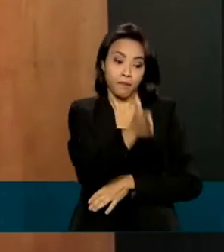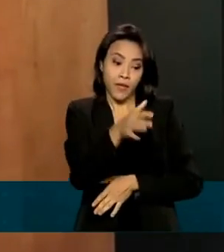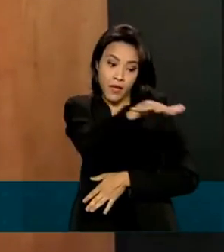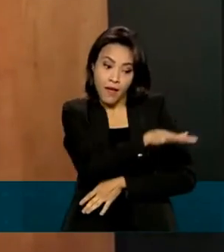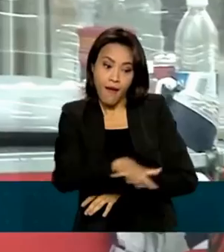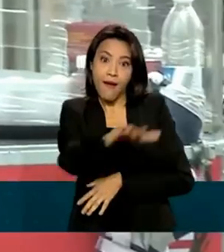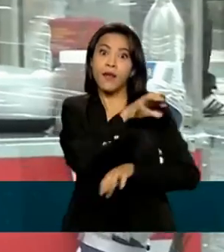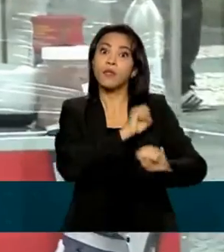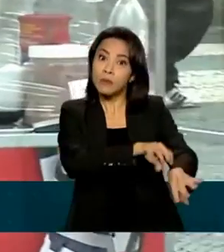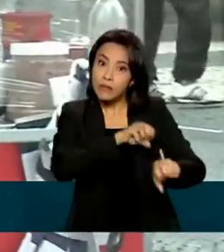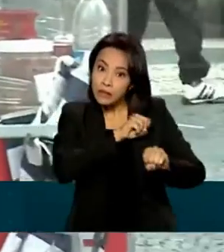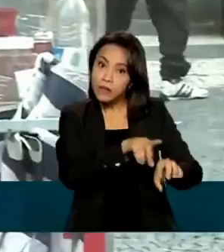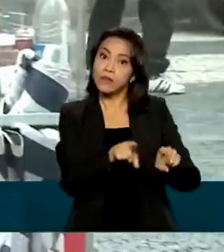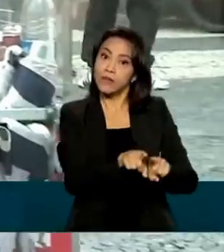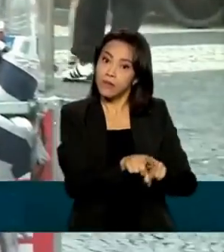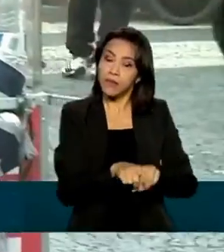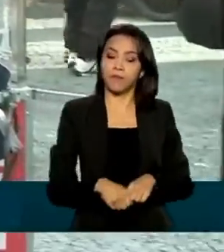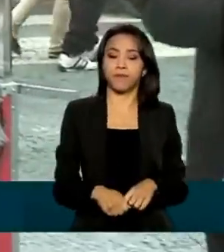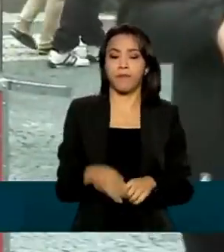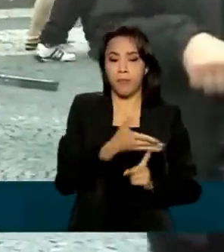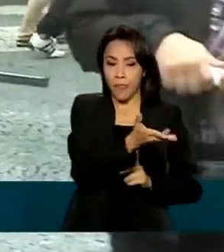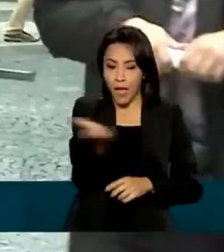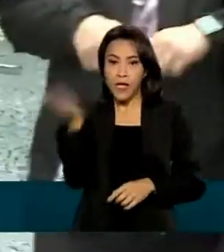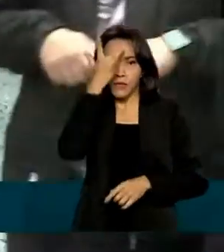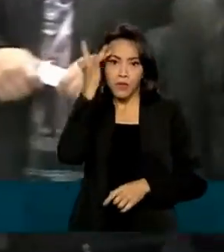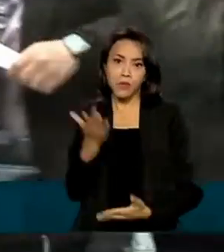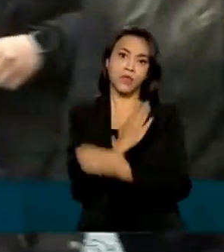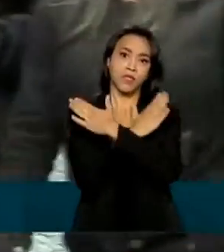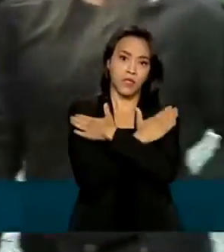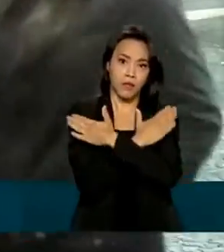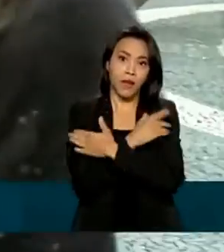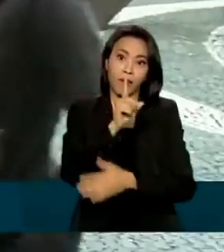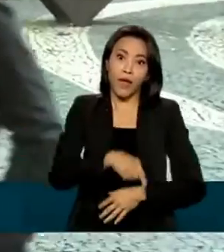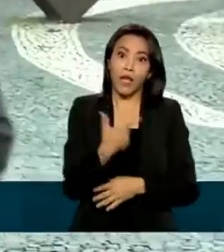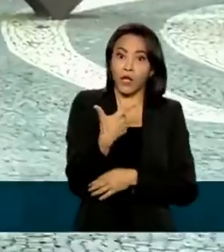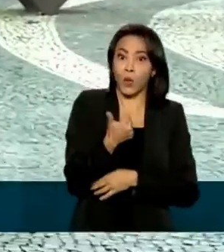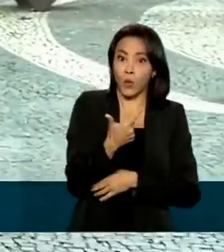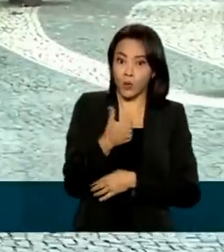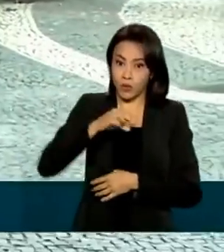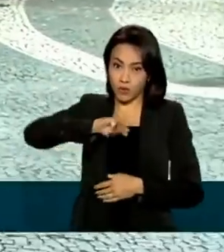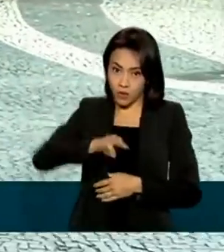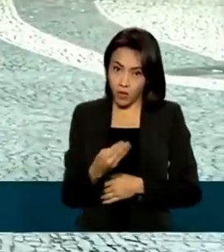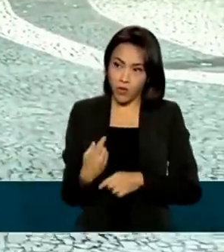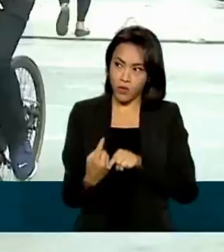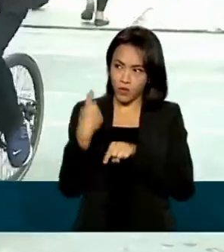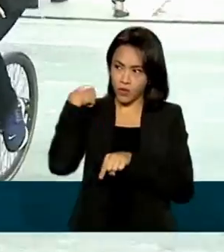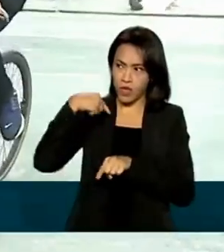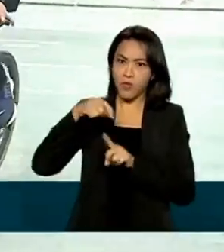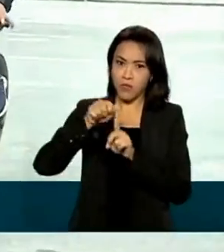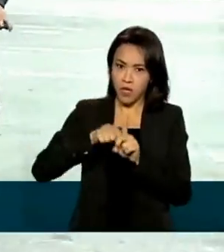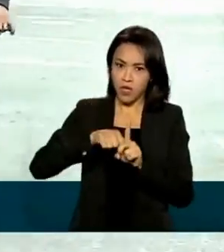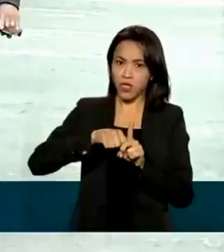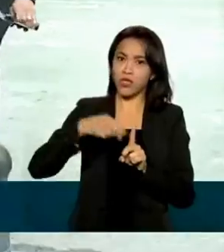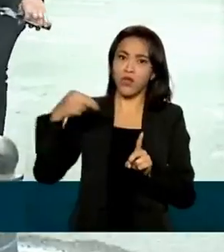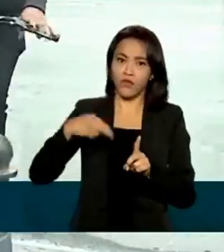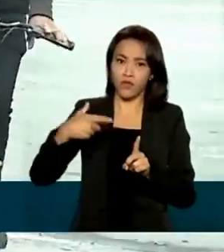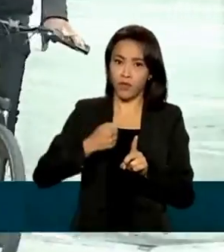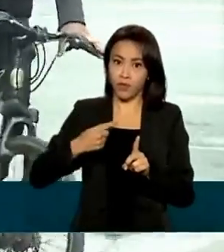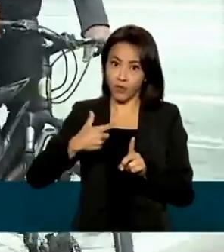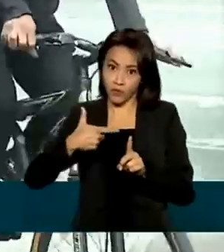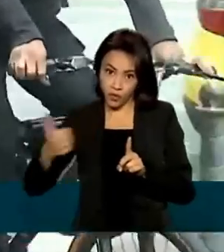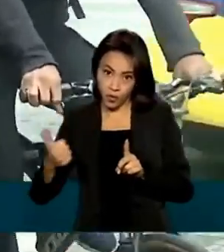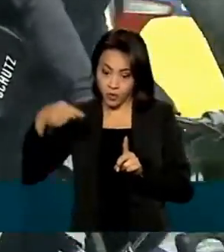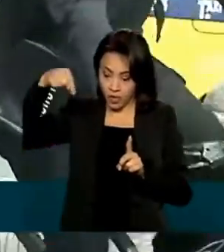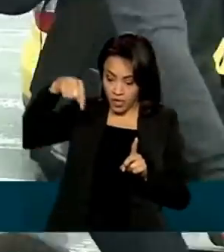da educação. Os desempregados, que chegaram a 12 milhões entre novembro de 2021 e janeiro deste